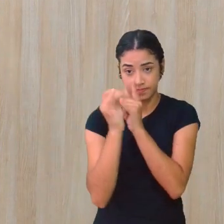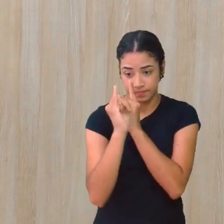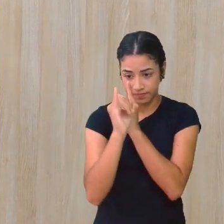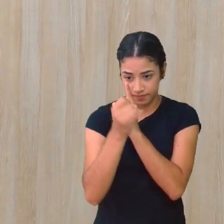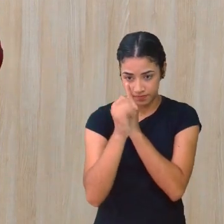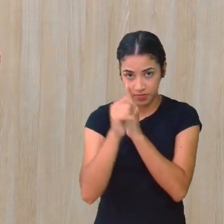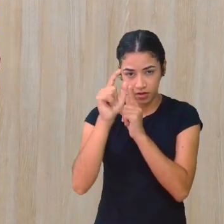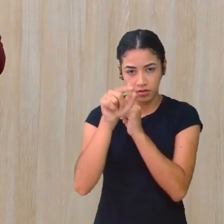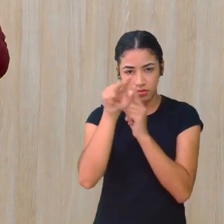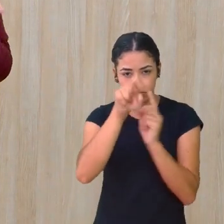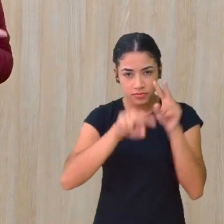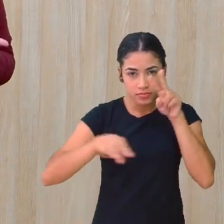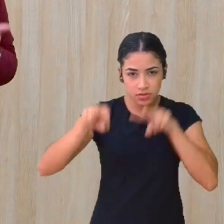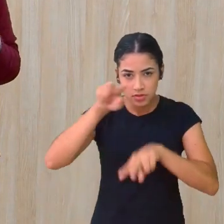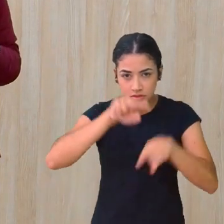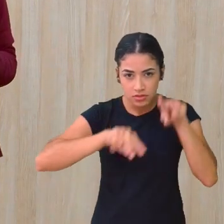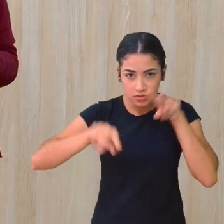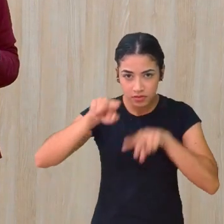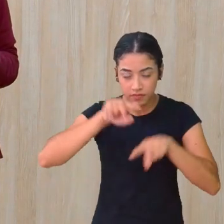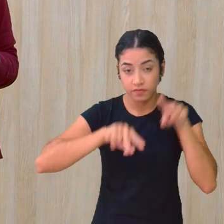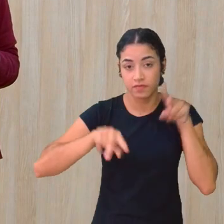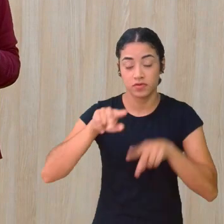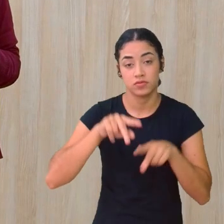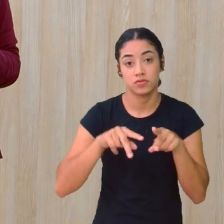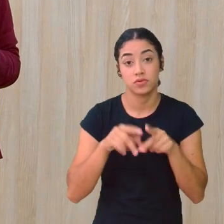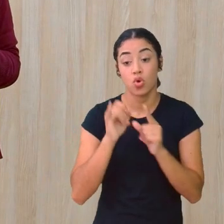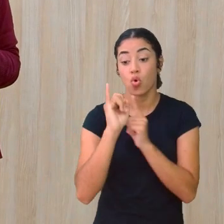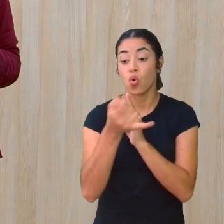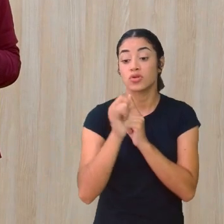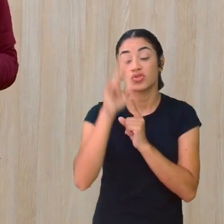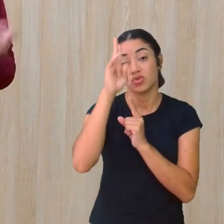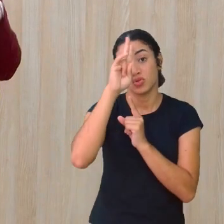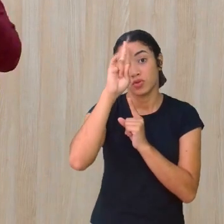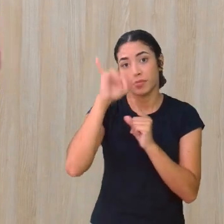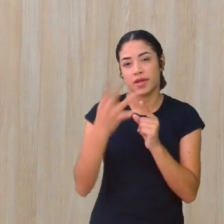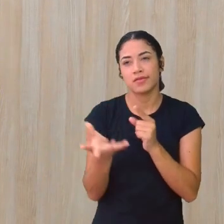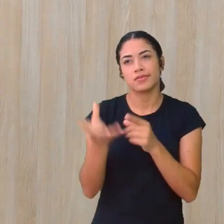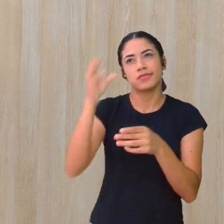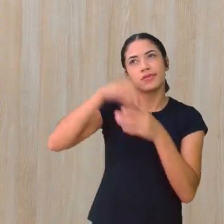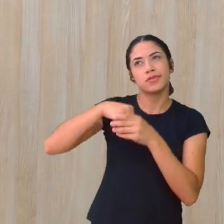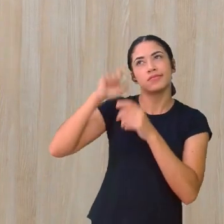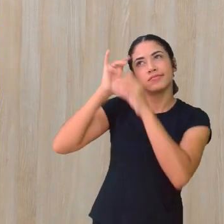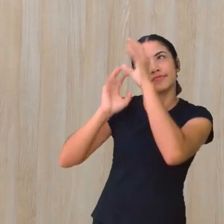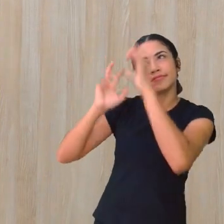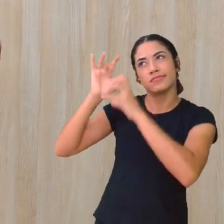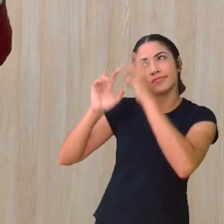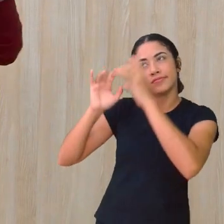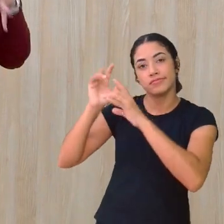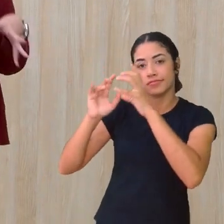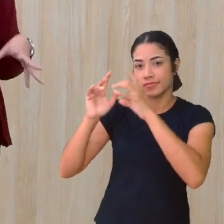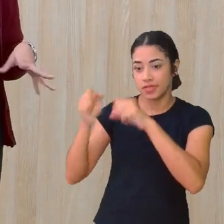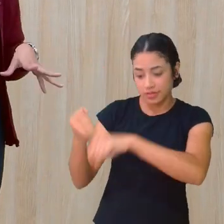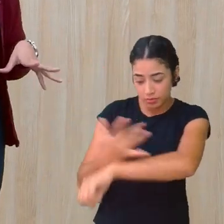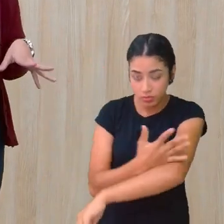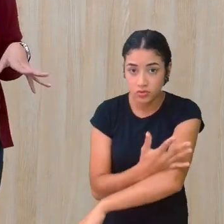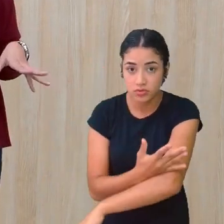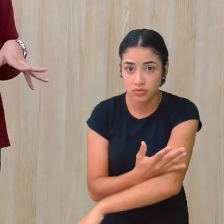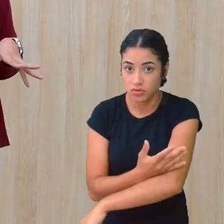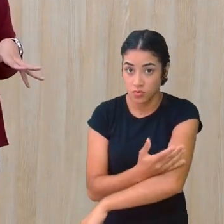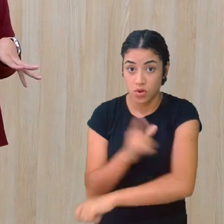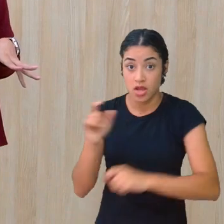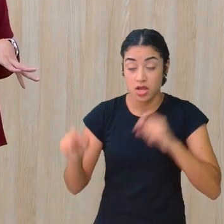Mas ele não tem acesso Totalmente A mente das personagens Tá certo Quem tem acesso A mente delas E as emoções Delas